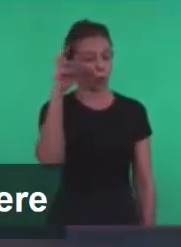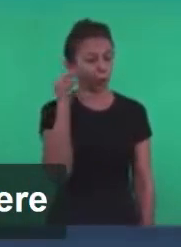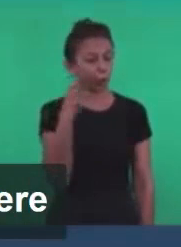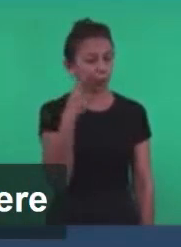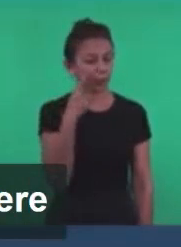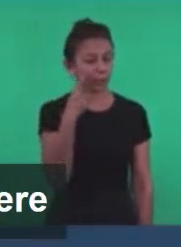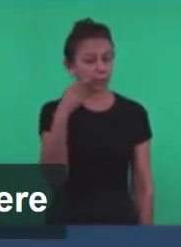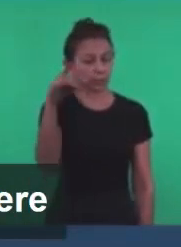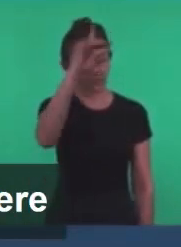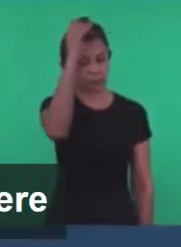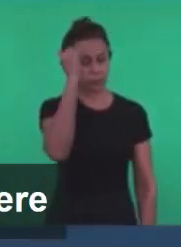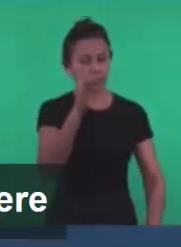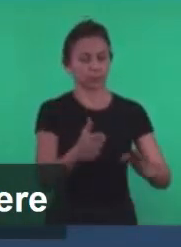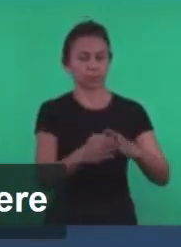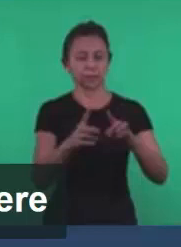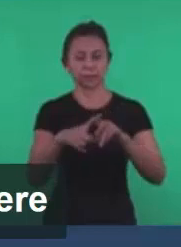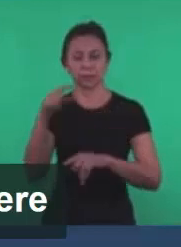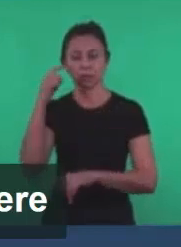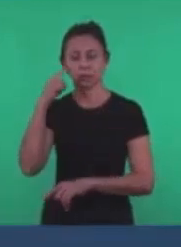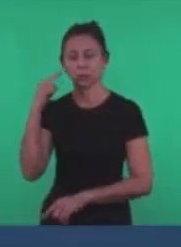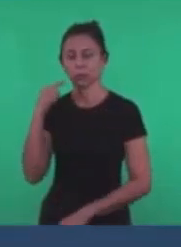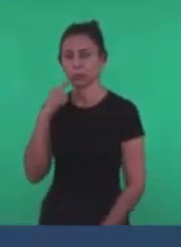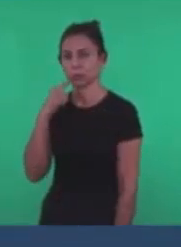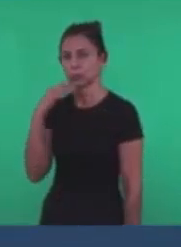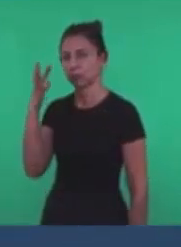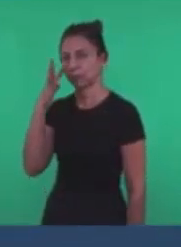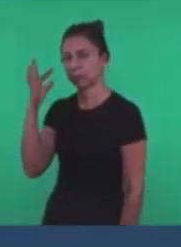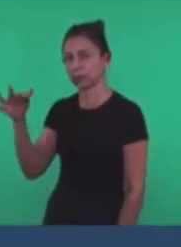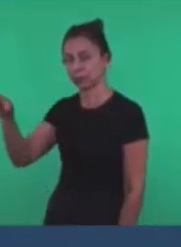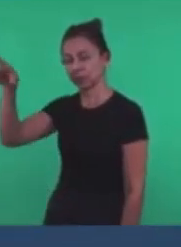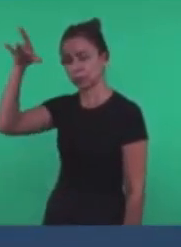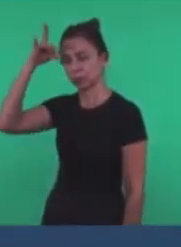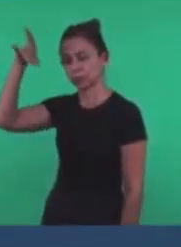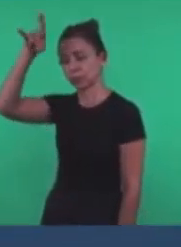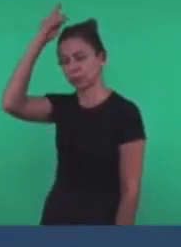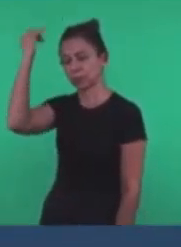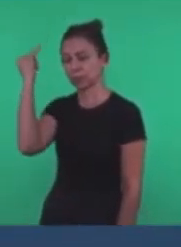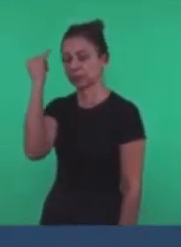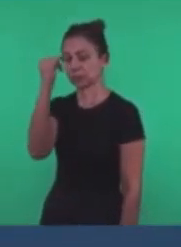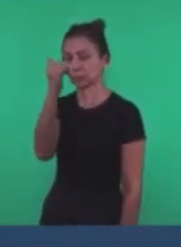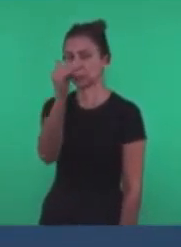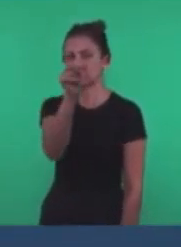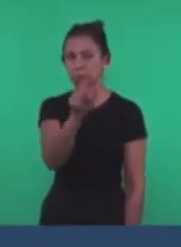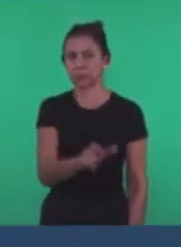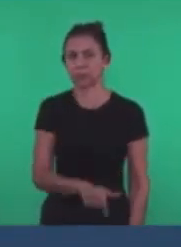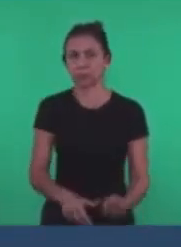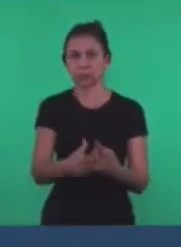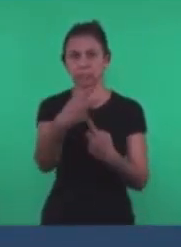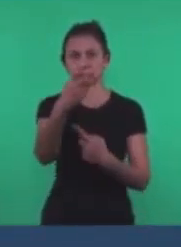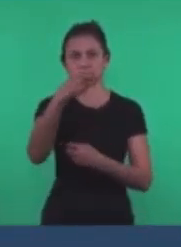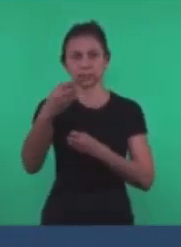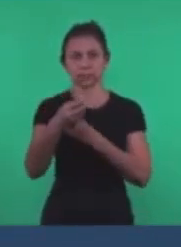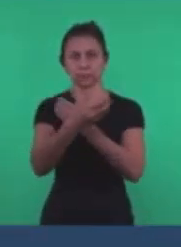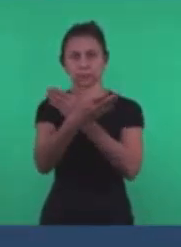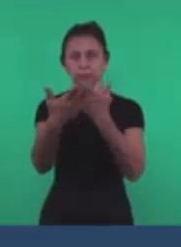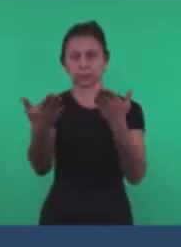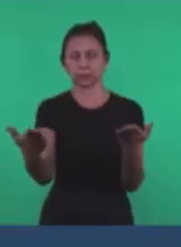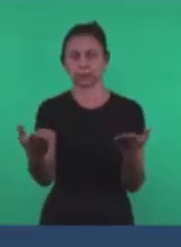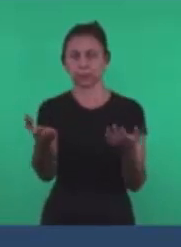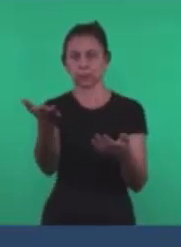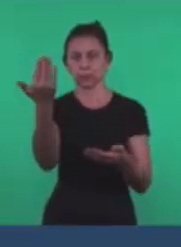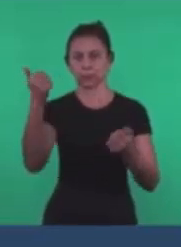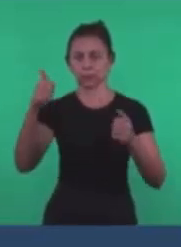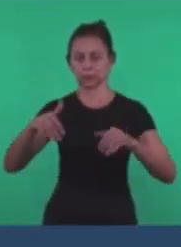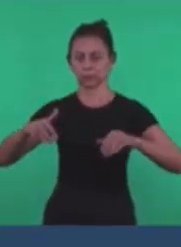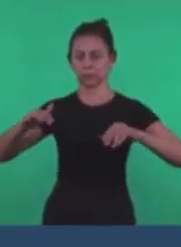igrejas Precedido do verso 21 Onde está a promessa Ao que vencer Lhe considerei Que se assente Comigo